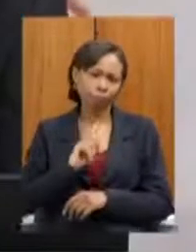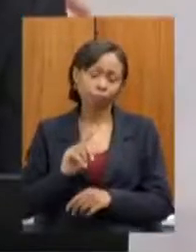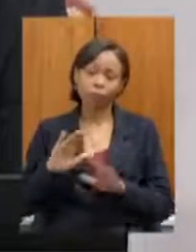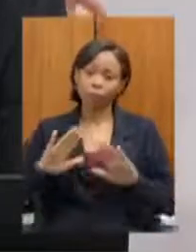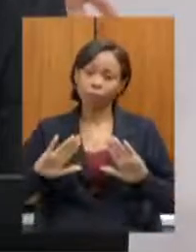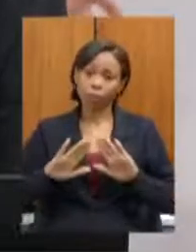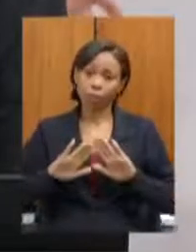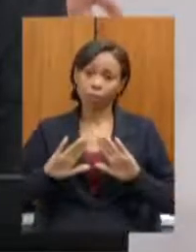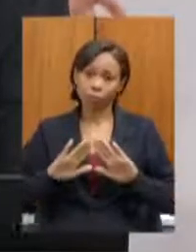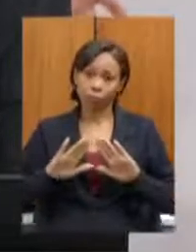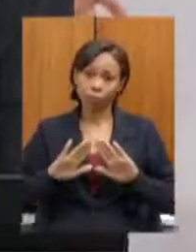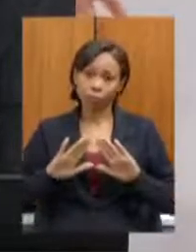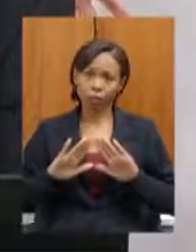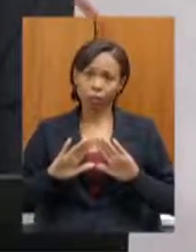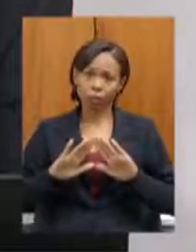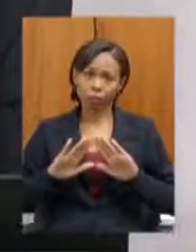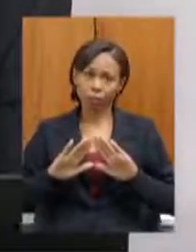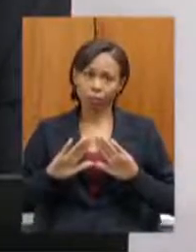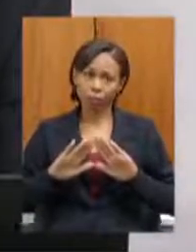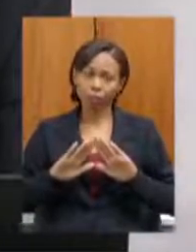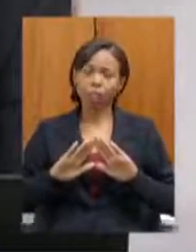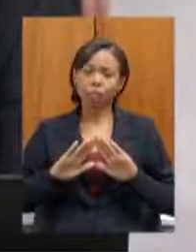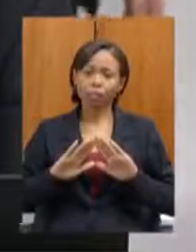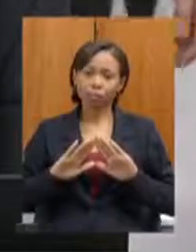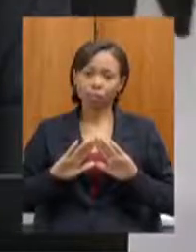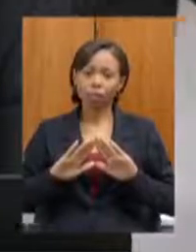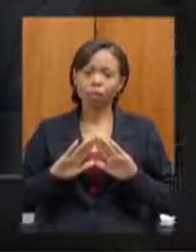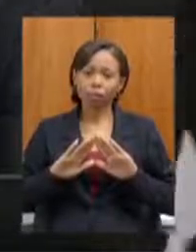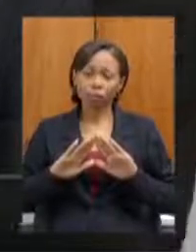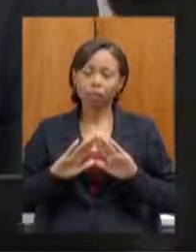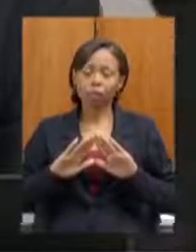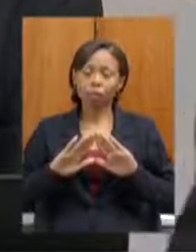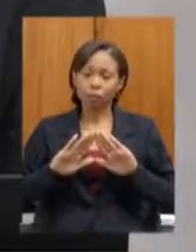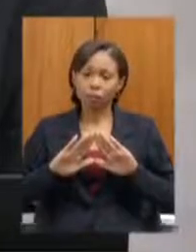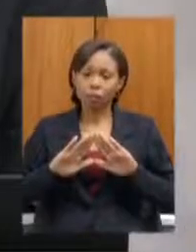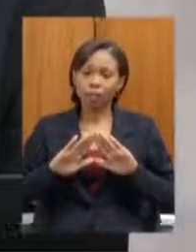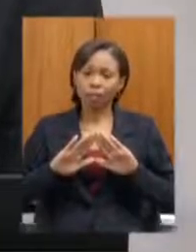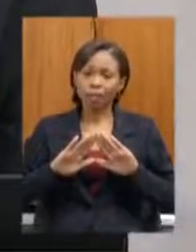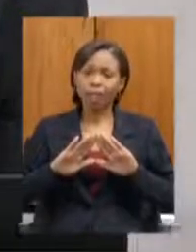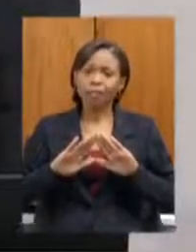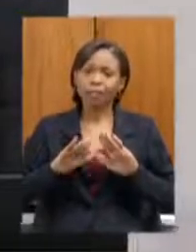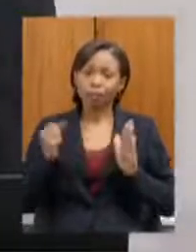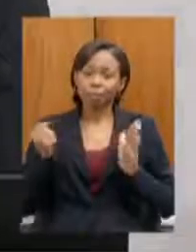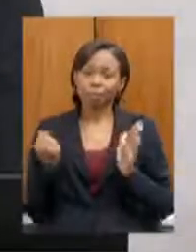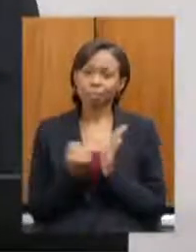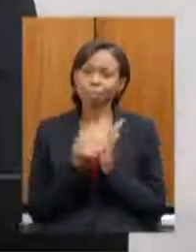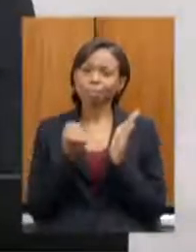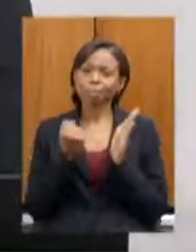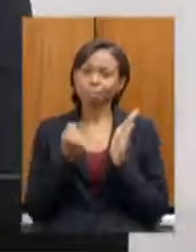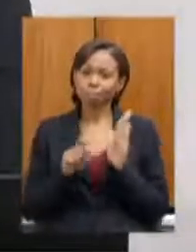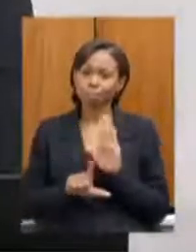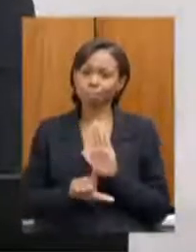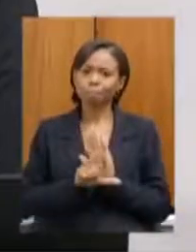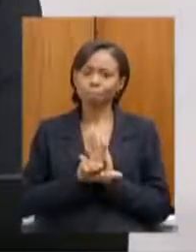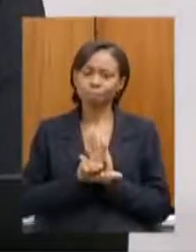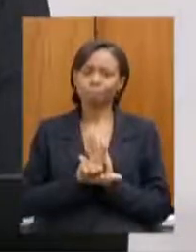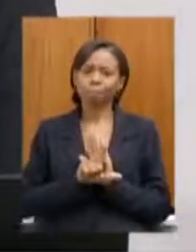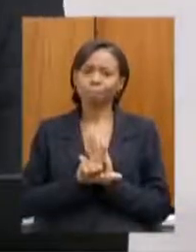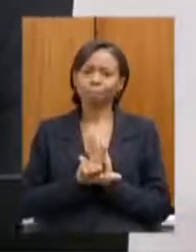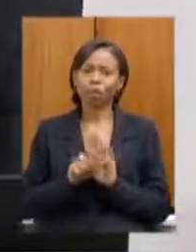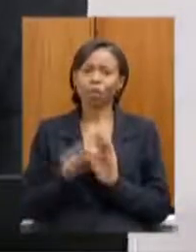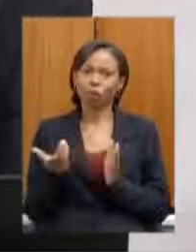querido líder, ela fecha o marco legal, é claro que, a partir da